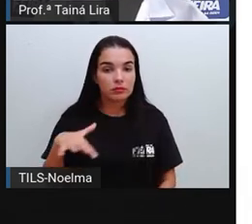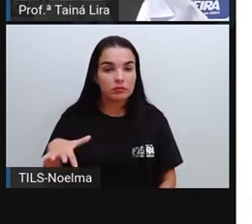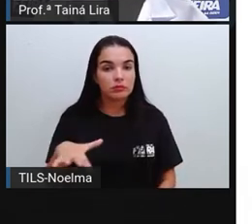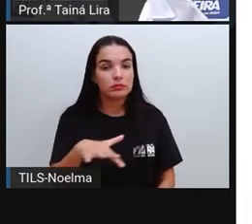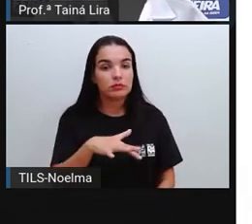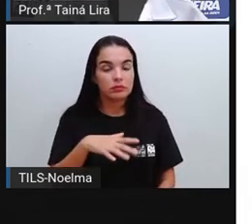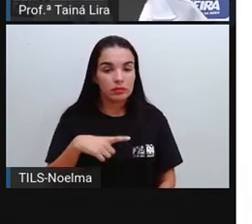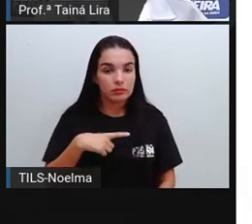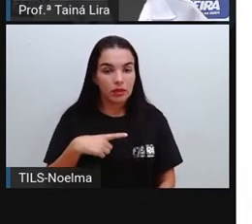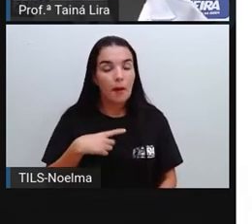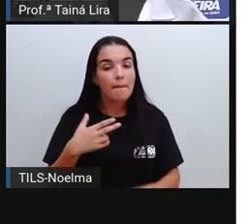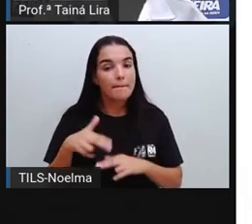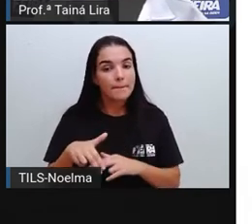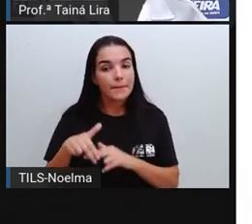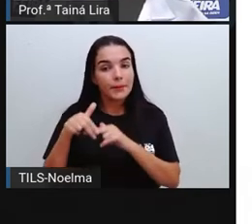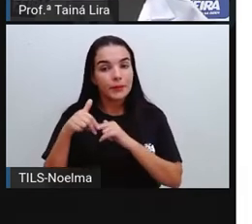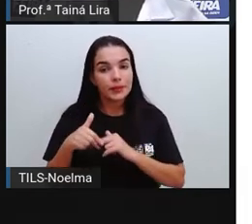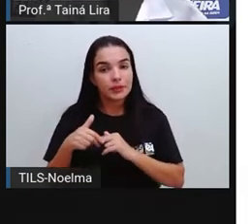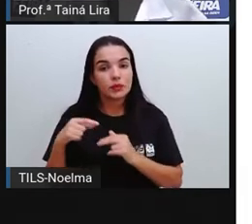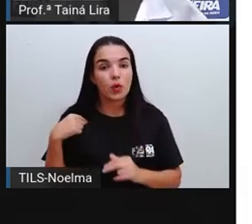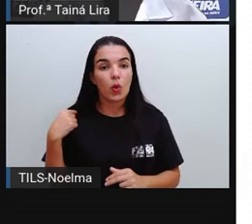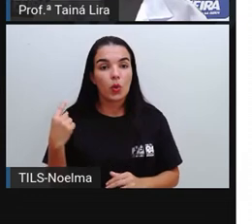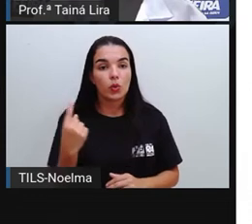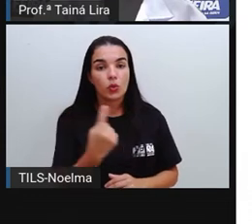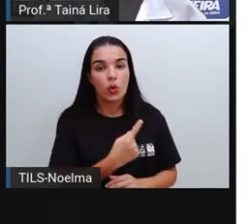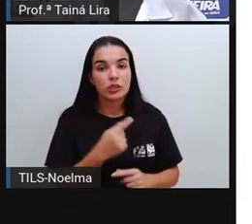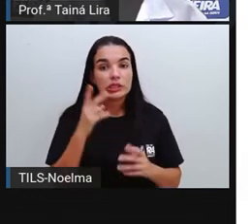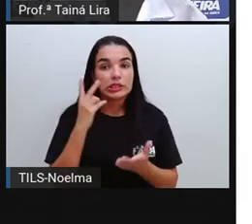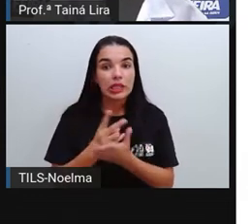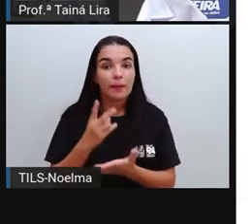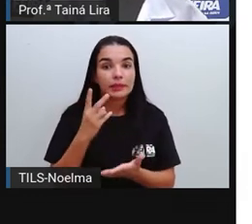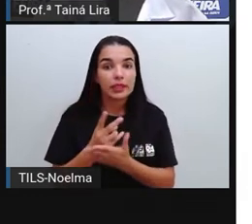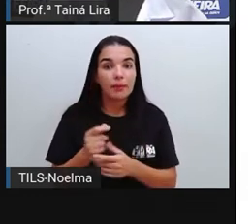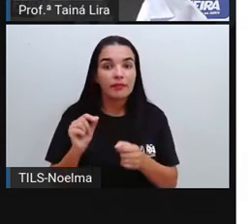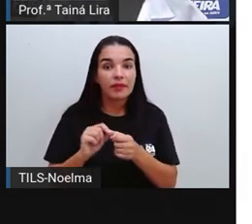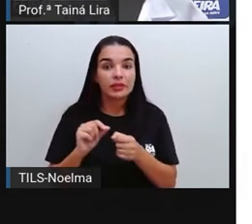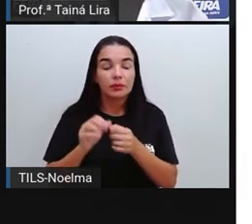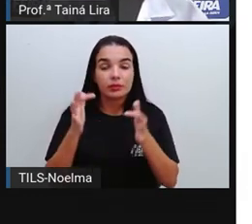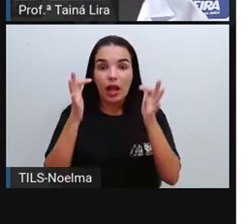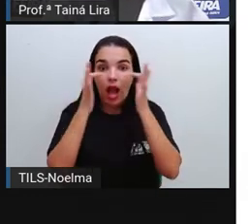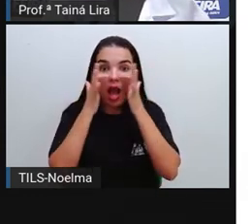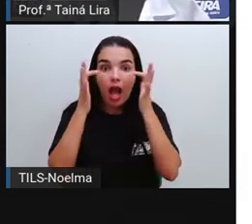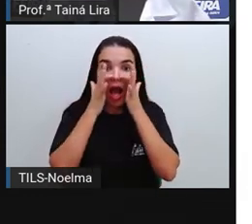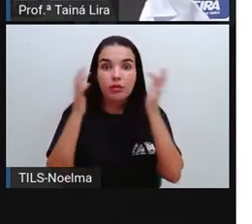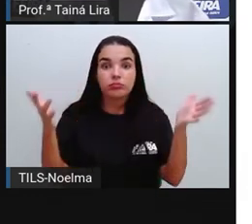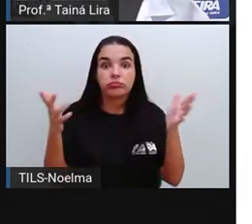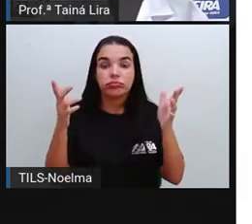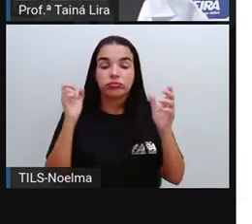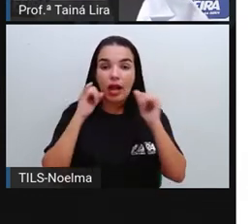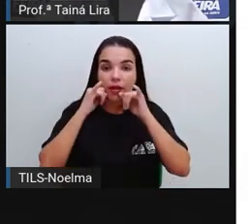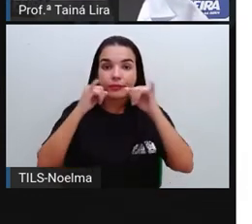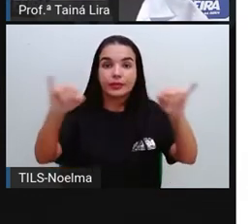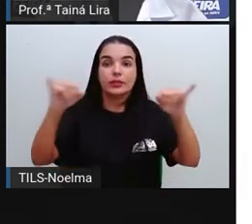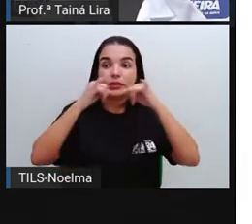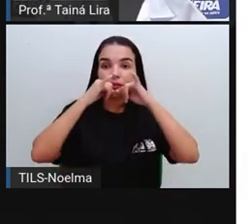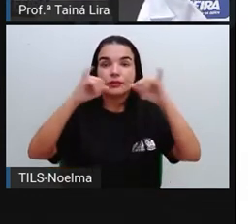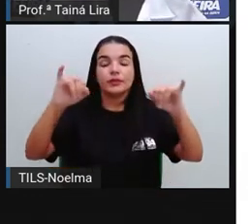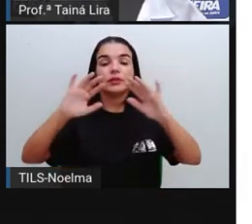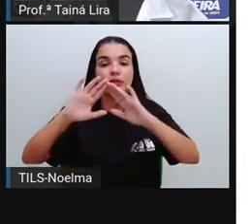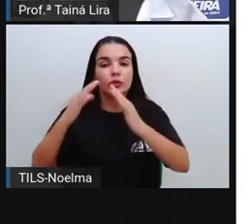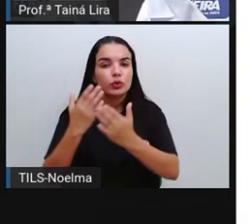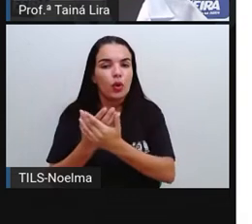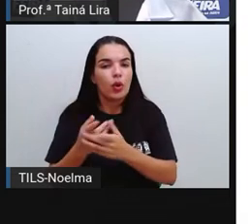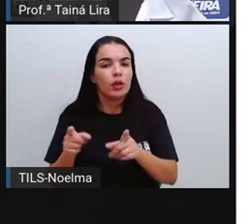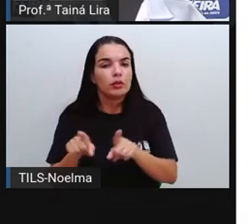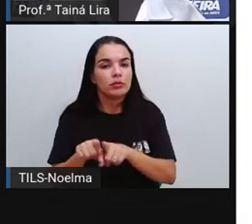né? É por isso que nós, né? Sempre fazemos o alerta na escola. Lembram que a PRO sempre fala para vocês,